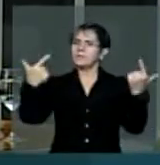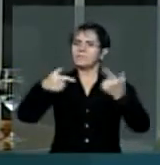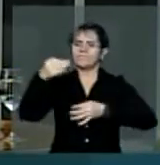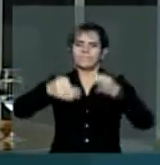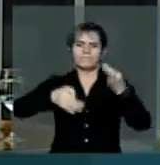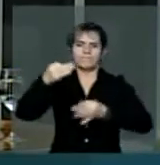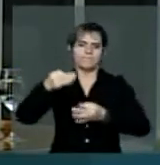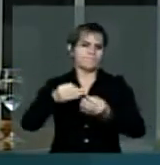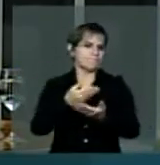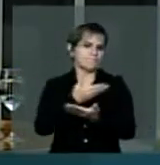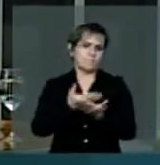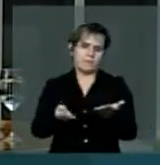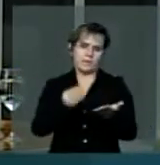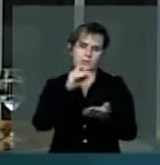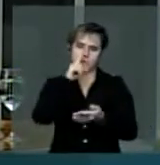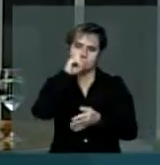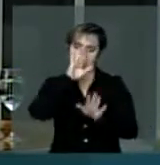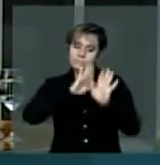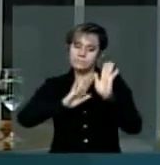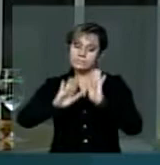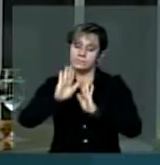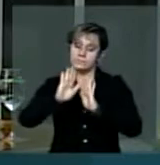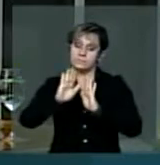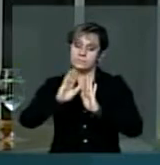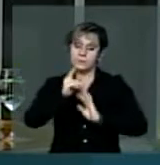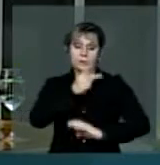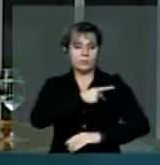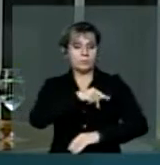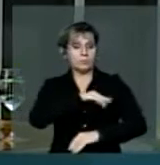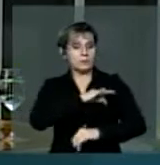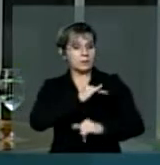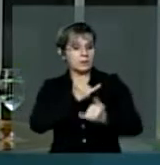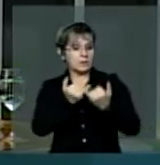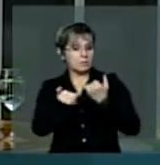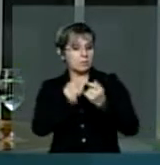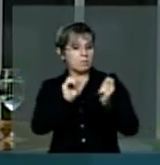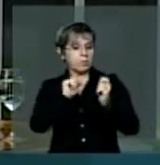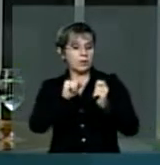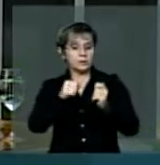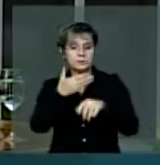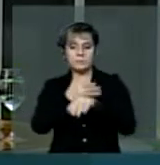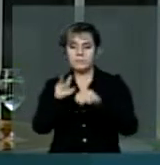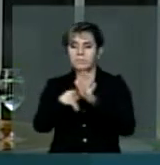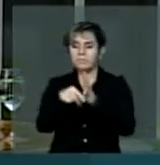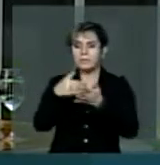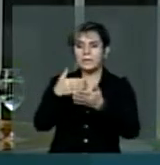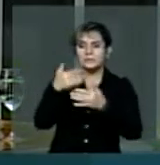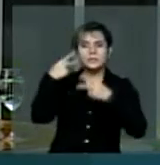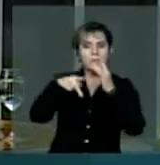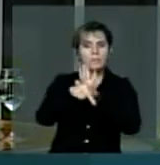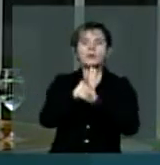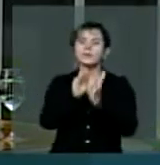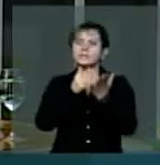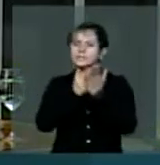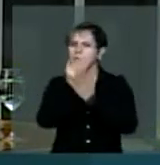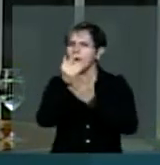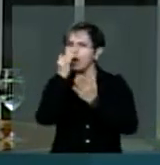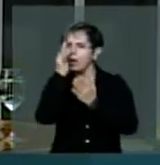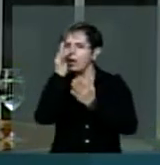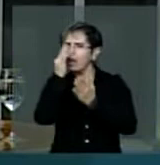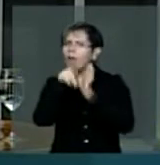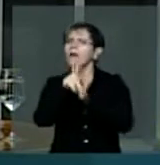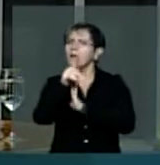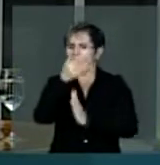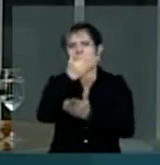justiça. O PT corre o risco de se perder na prática da política como um fim em si mesmo e para si mesmo.